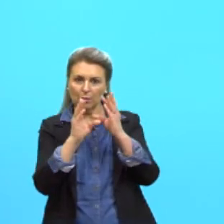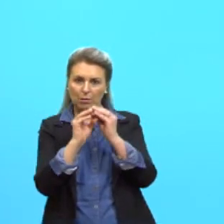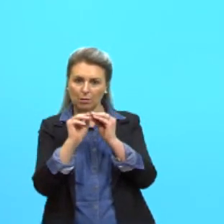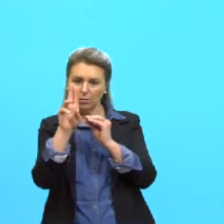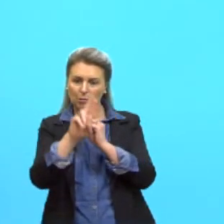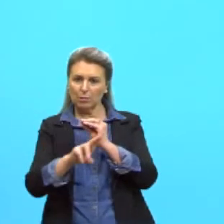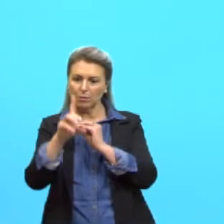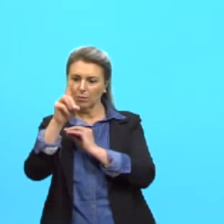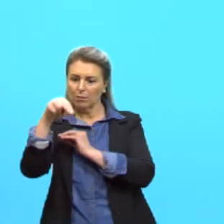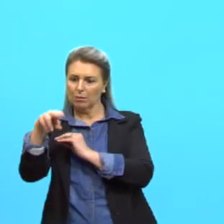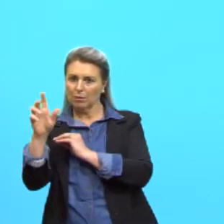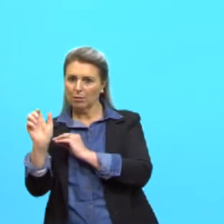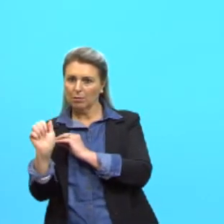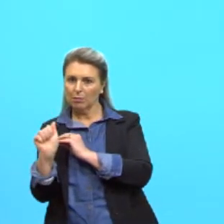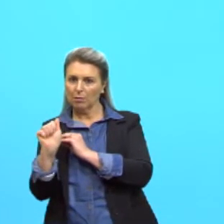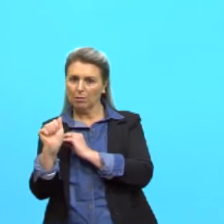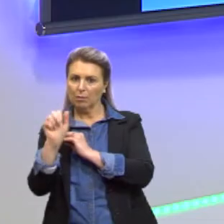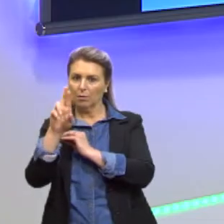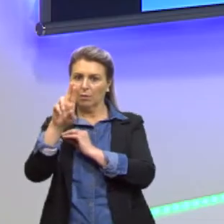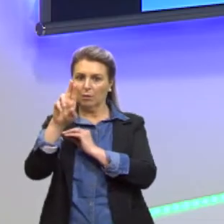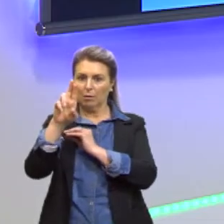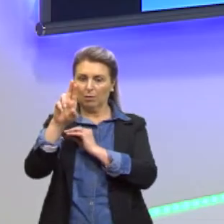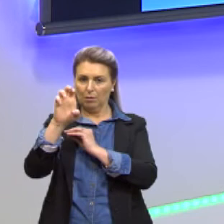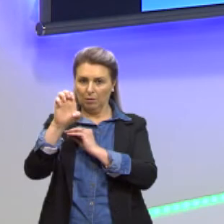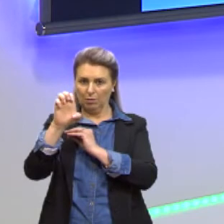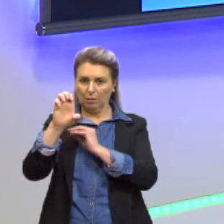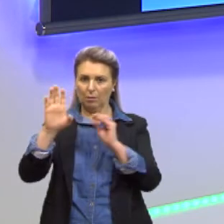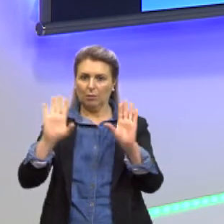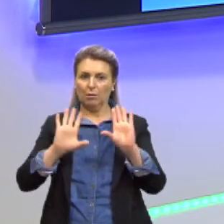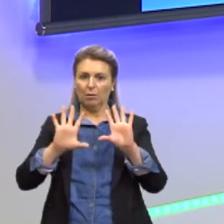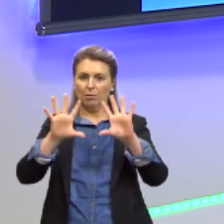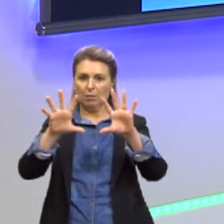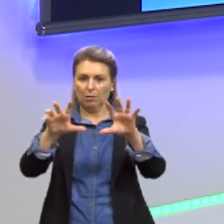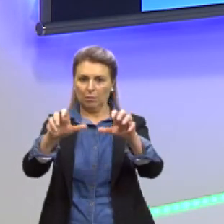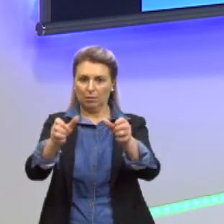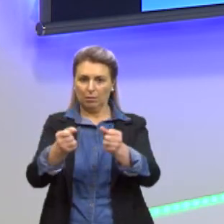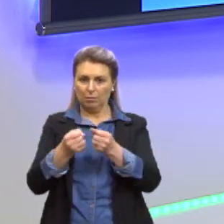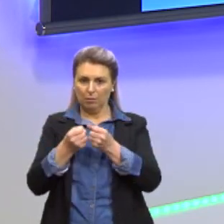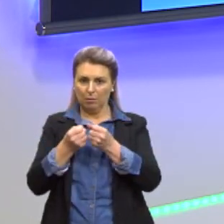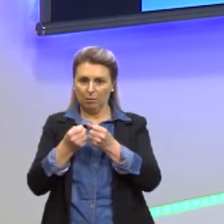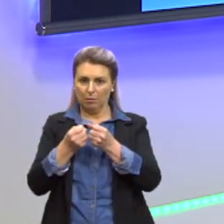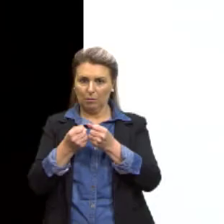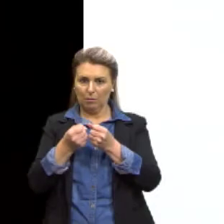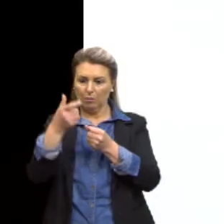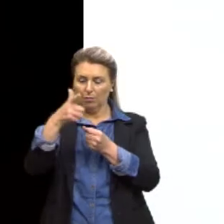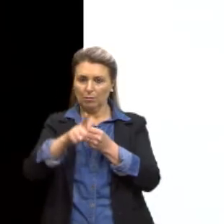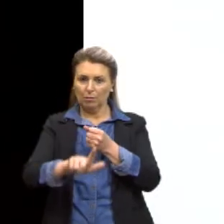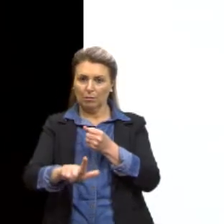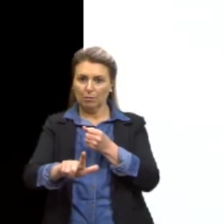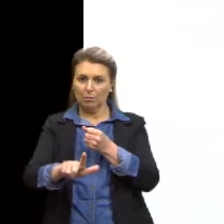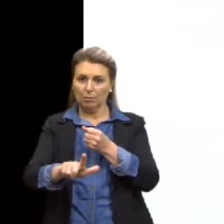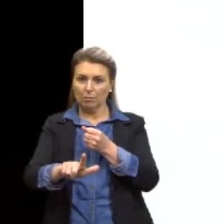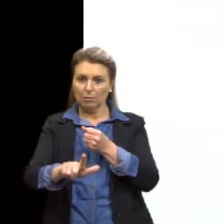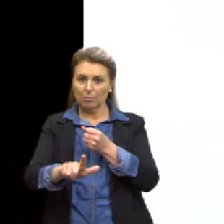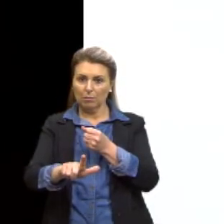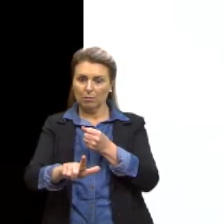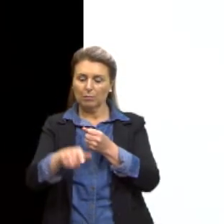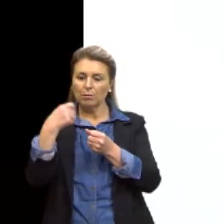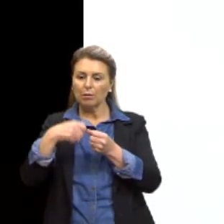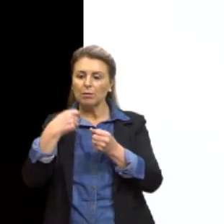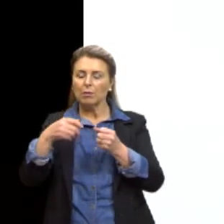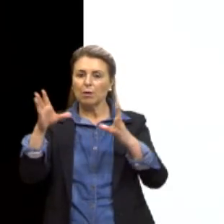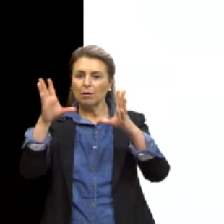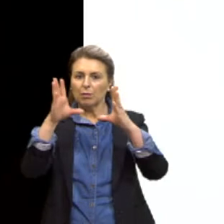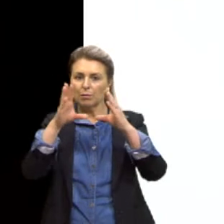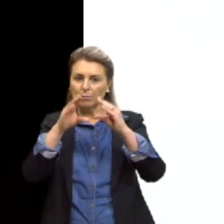DNA recombinante. Então, nós temos sim, precisamos da sintetização